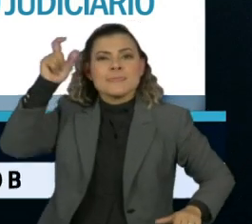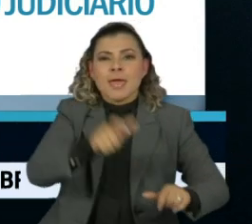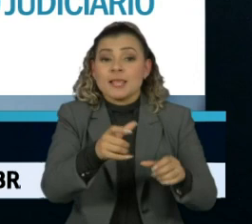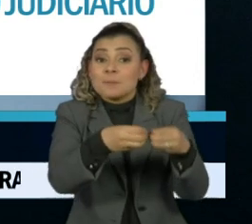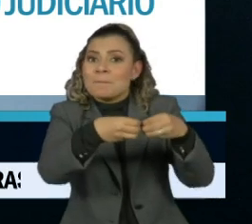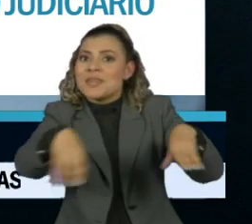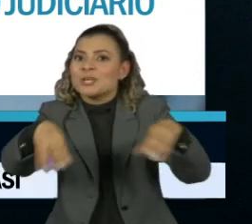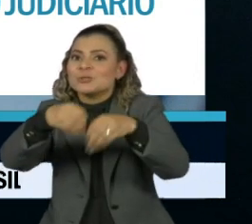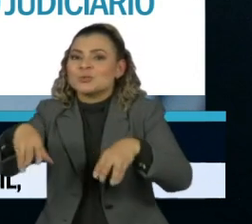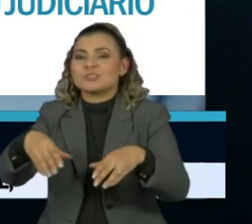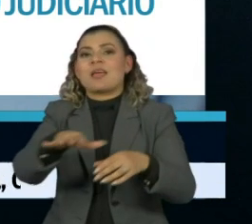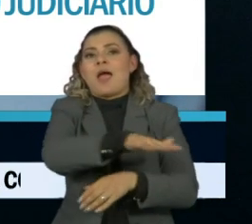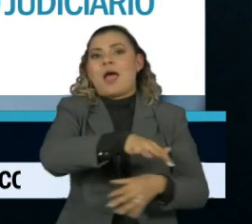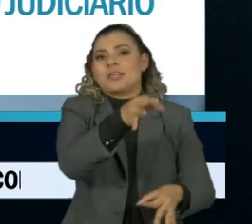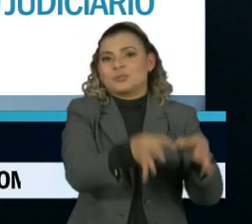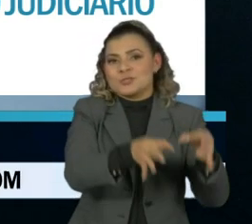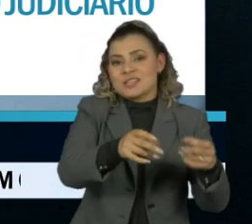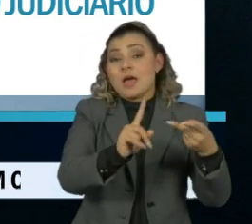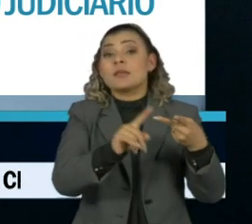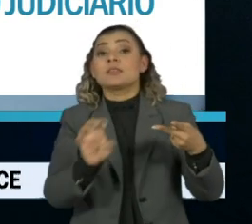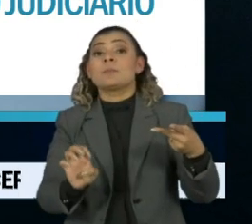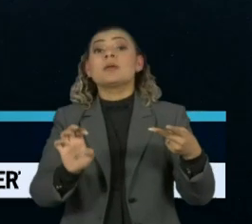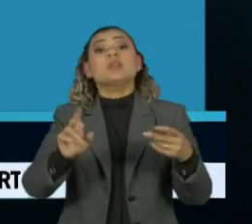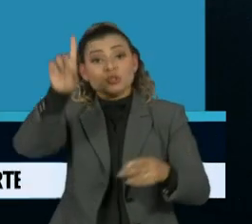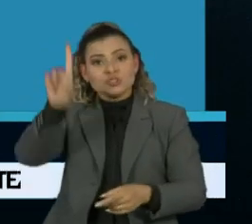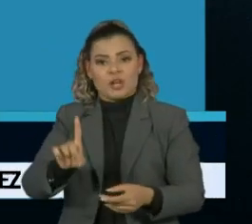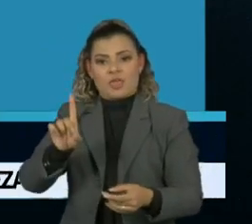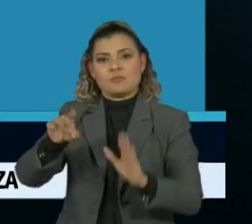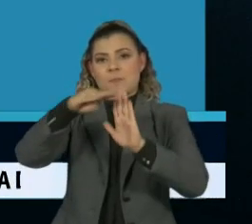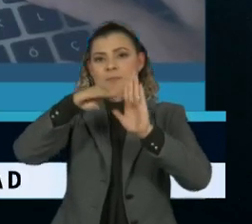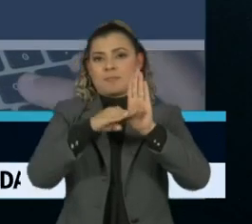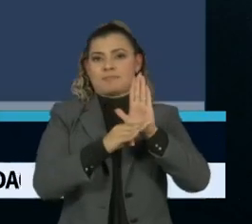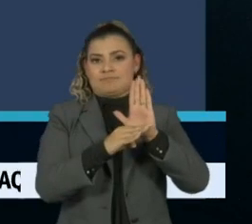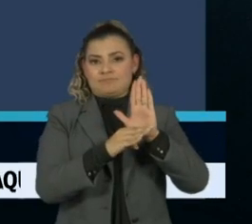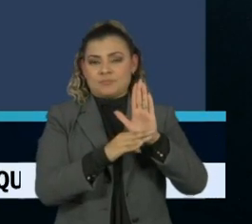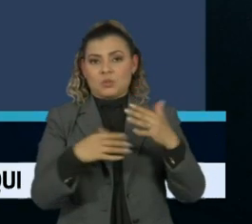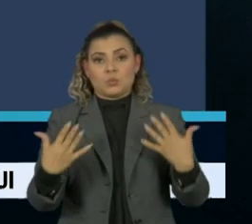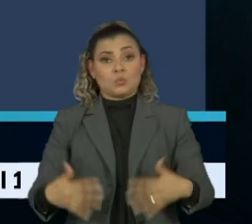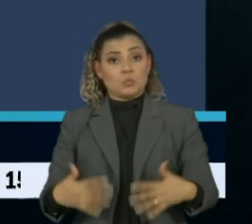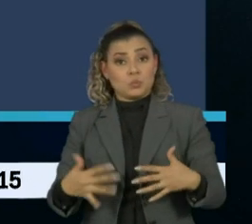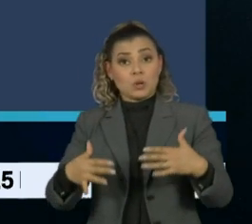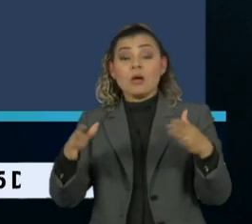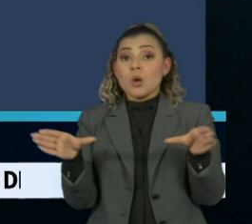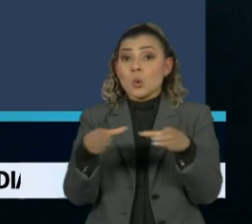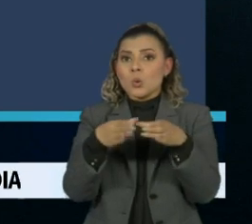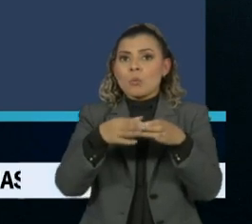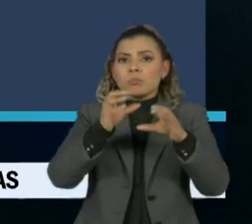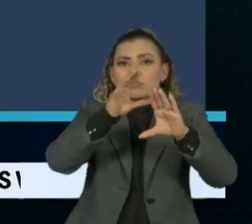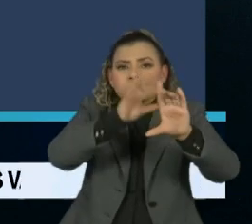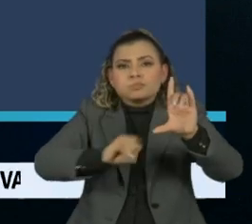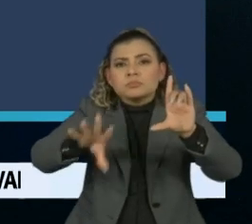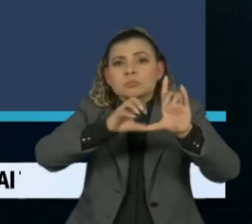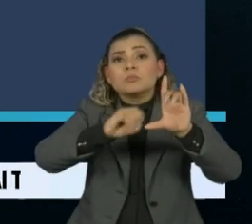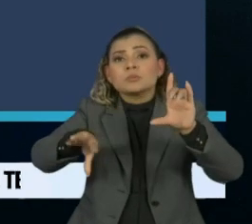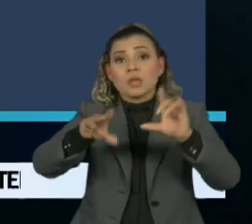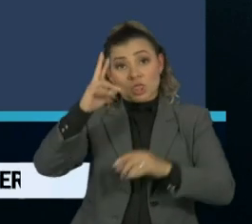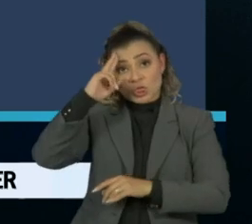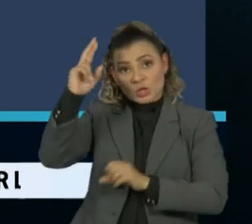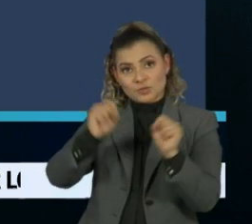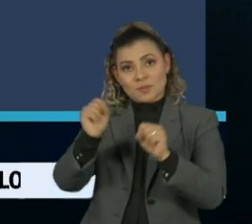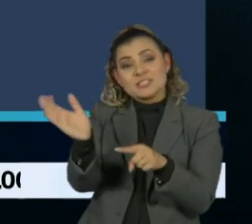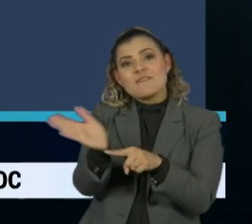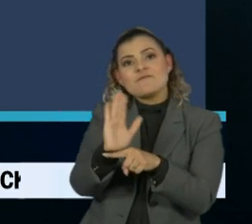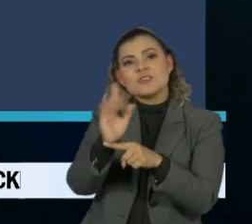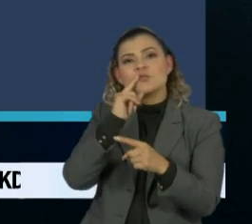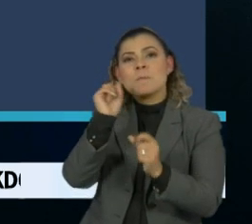de prejudicar o Poder Judiciário e o Estado de Direito. Uma mensagem postada num grupo que reuniria empresários mostra vídeos